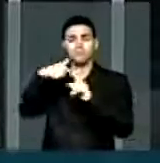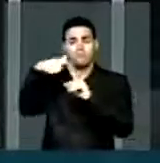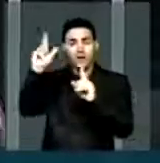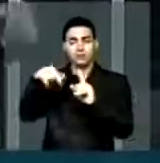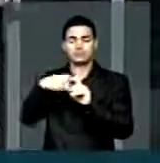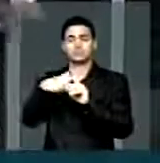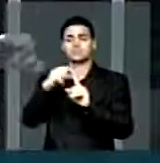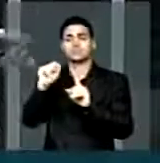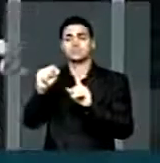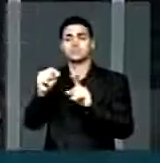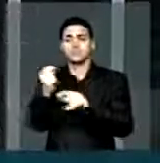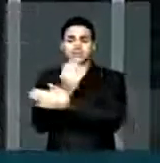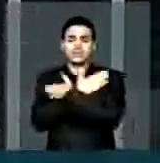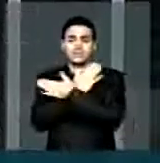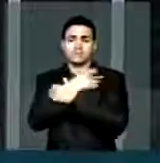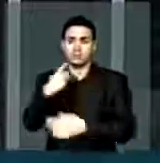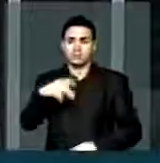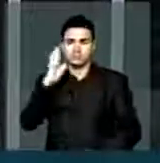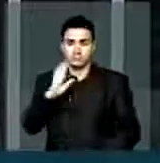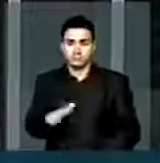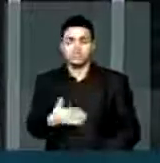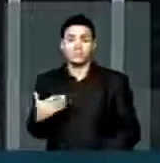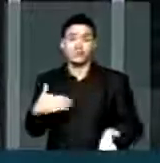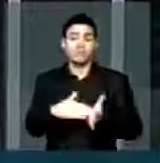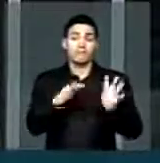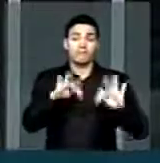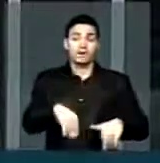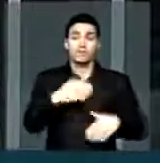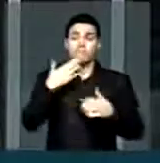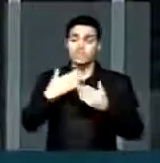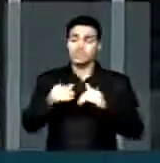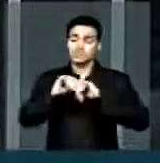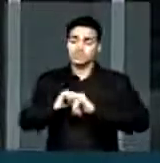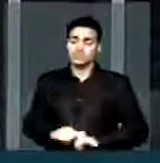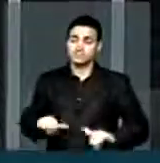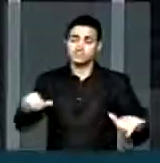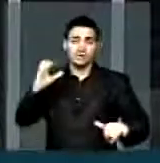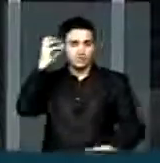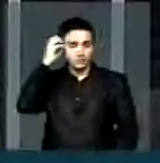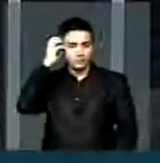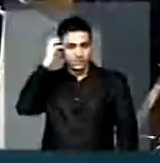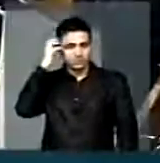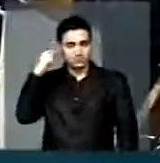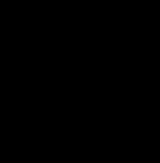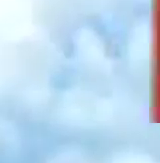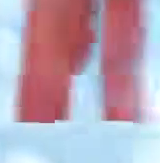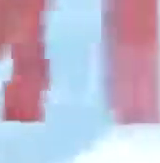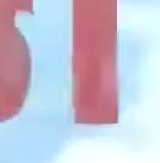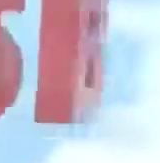Brasil. Peço por fim, senhor presidente, que divulgue na voz do Brasil esse nosso pronunciamento. Obrigado.